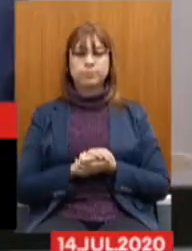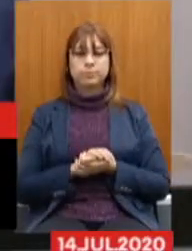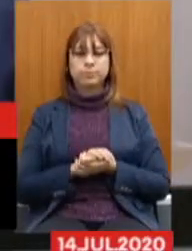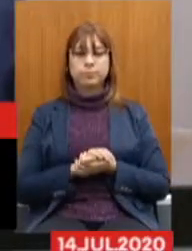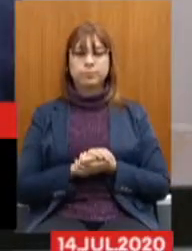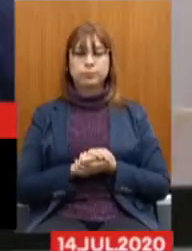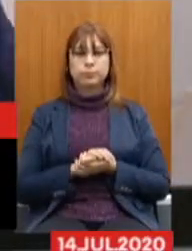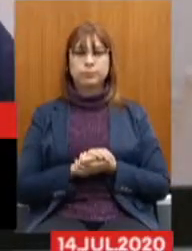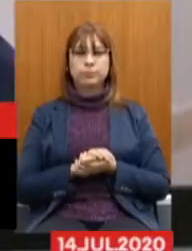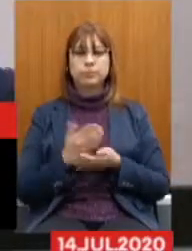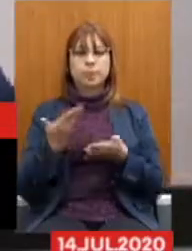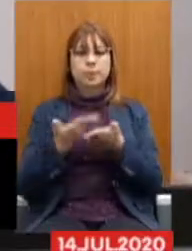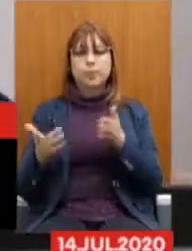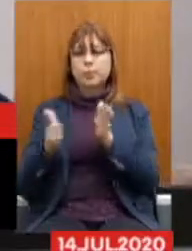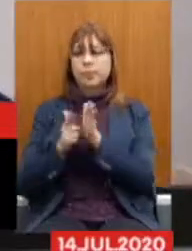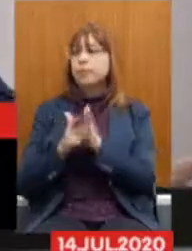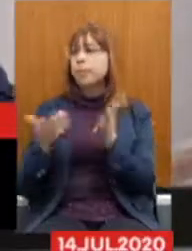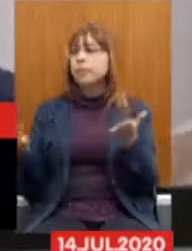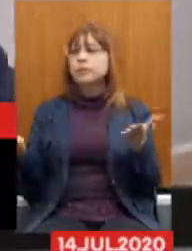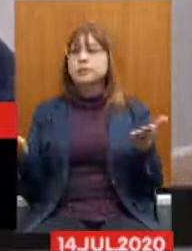Perdi o papel aqui, gente.